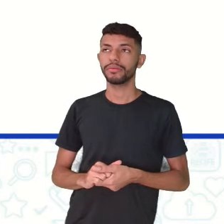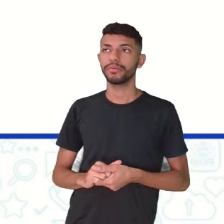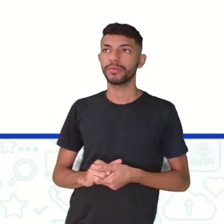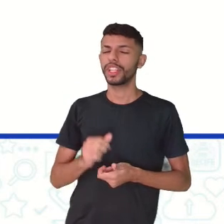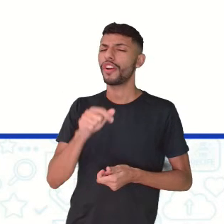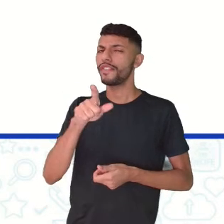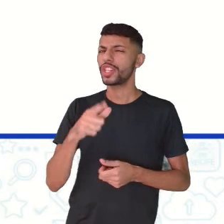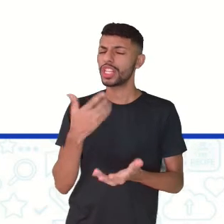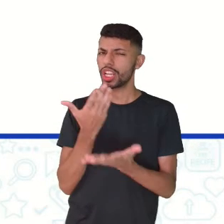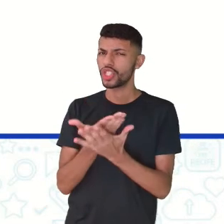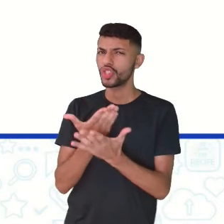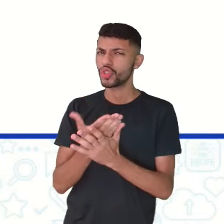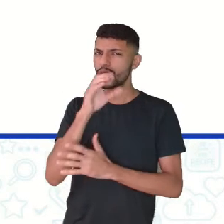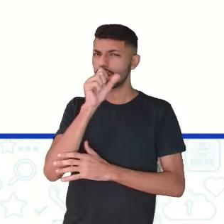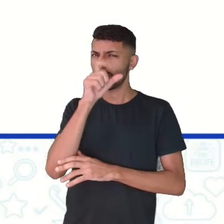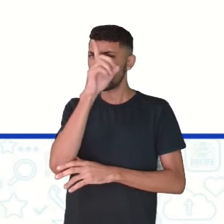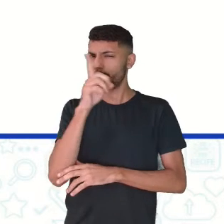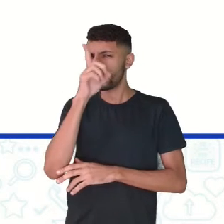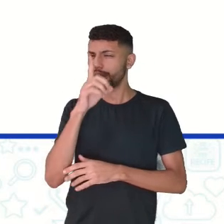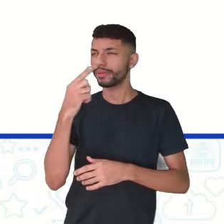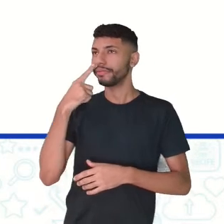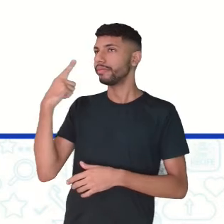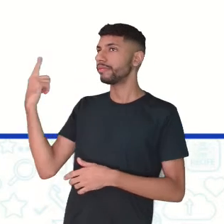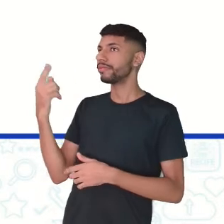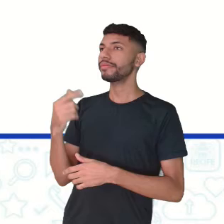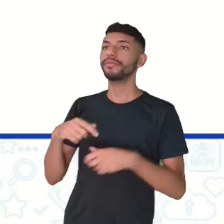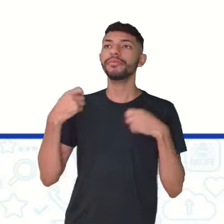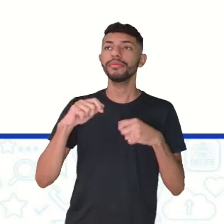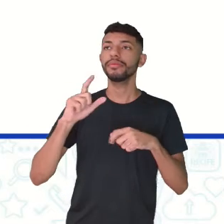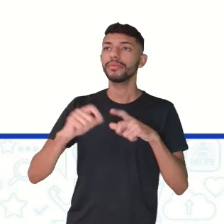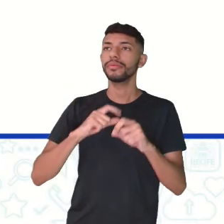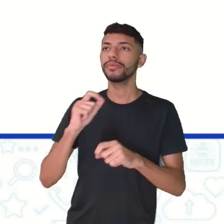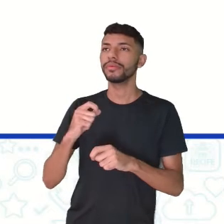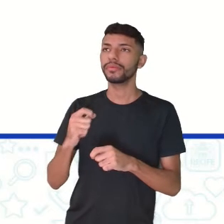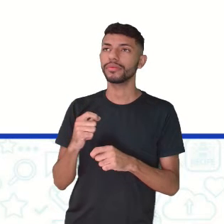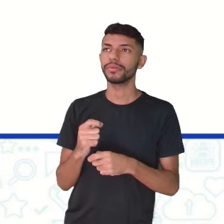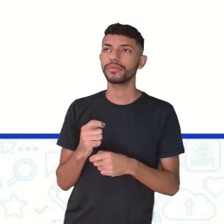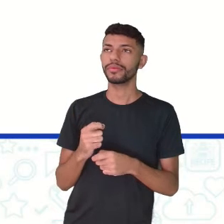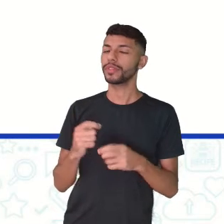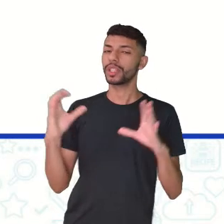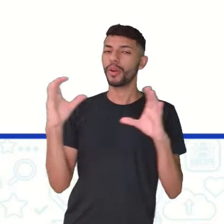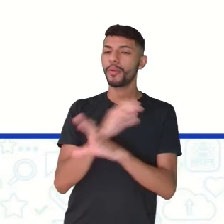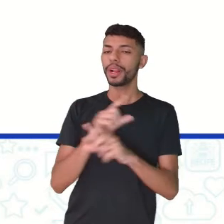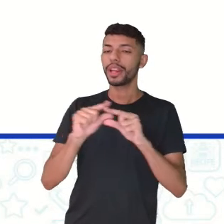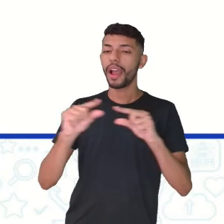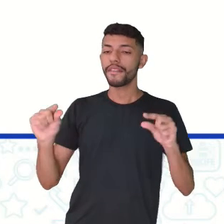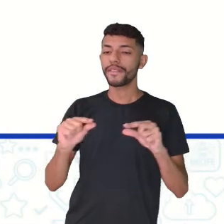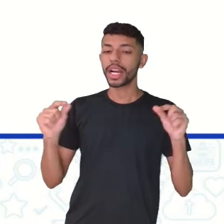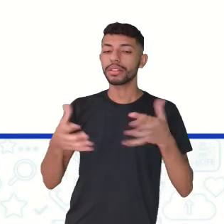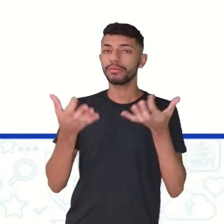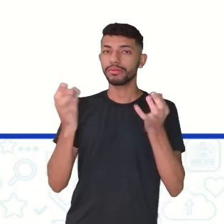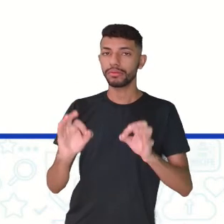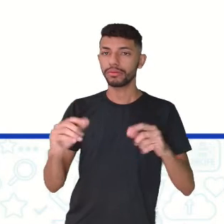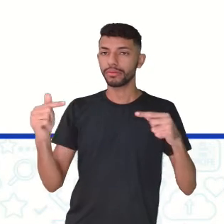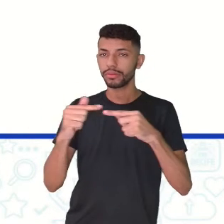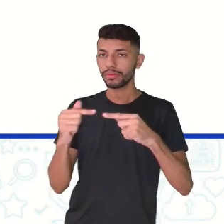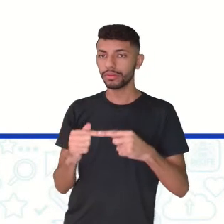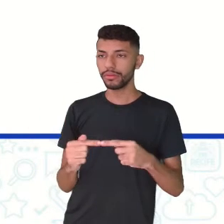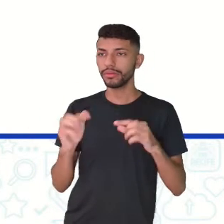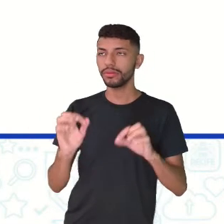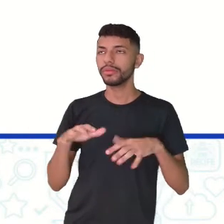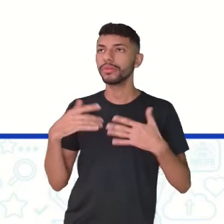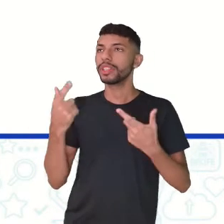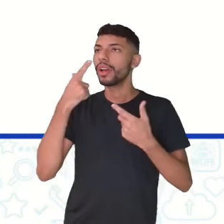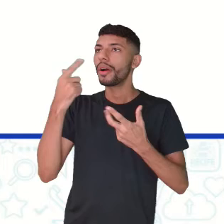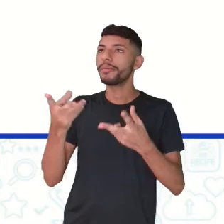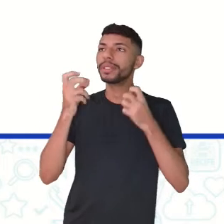Você estuda nos finais de semana? Então, vamos lá. Precisamos dar sentido a essa frase e precisamos responder a essa frase, tá? Perceba que a